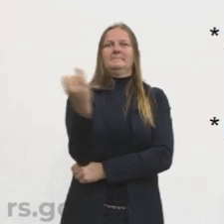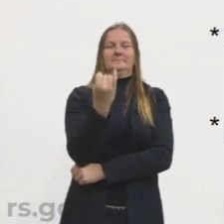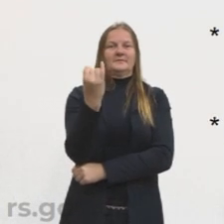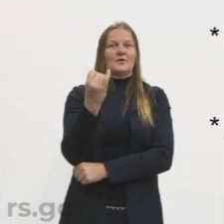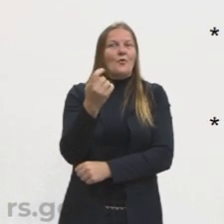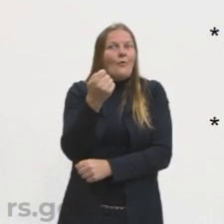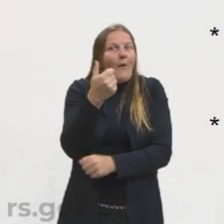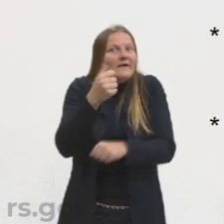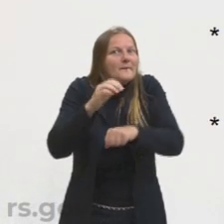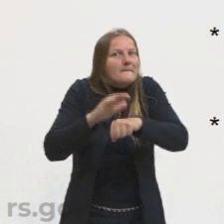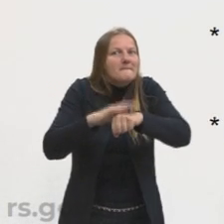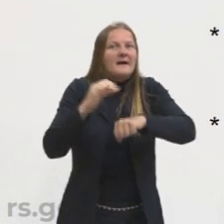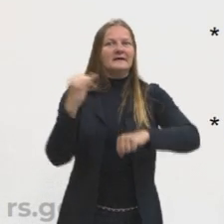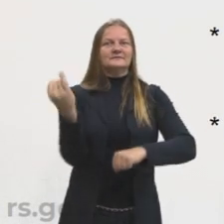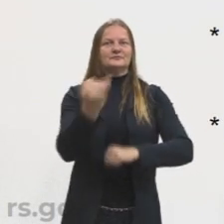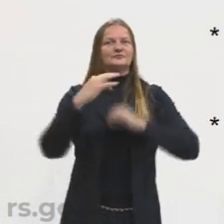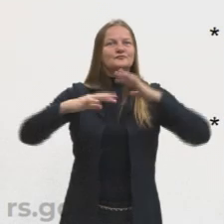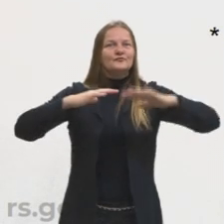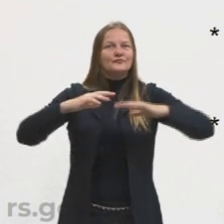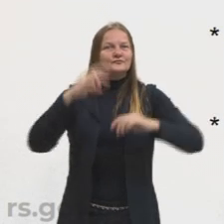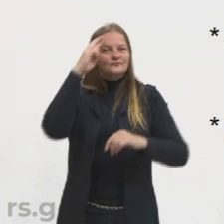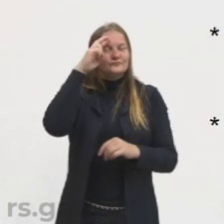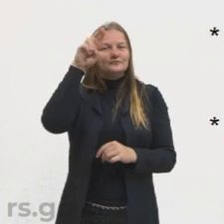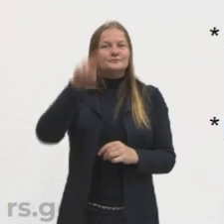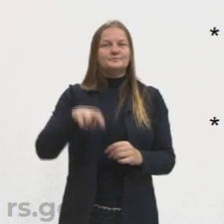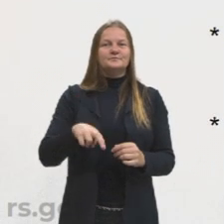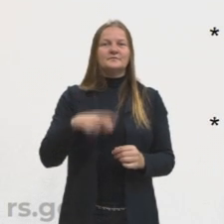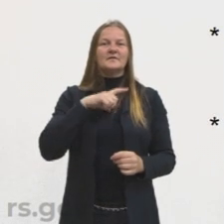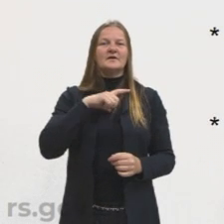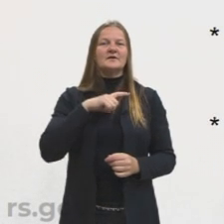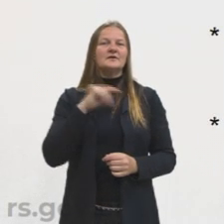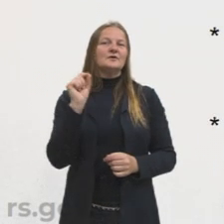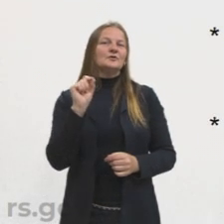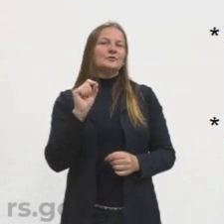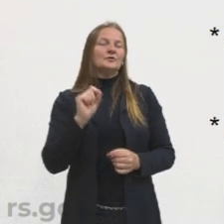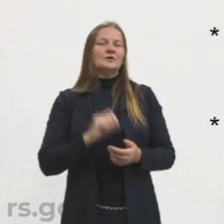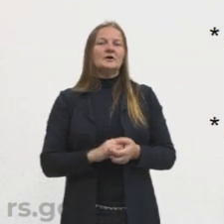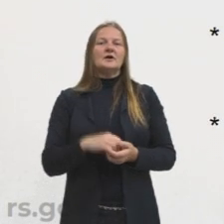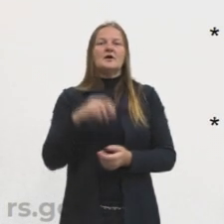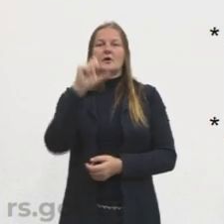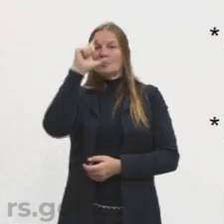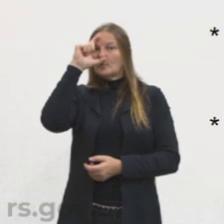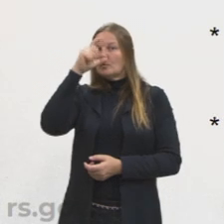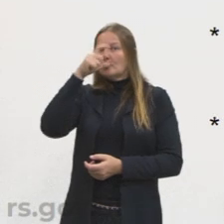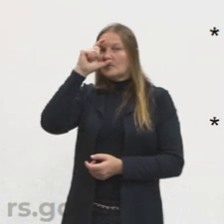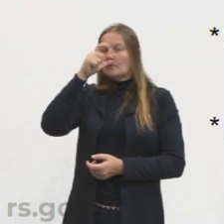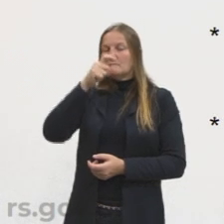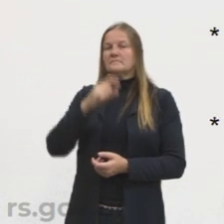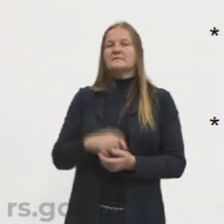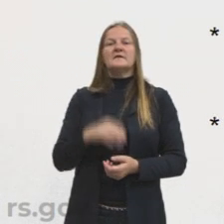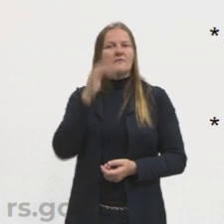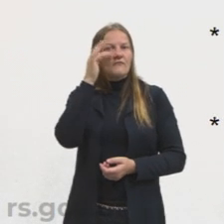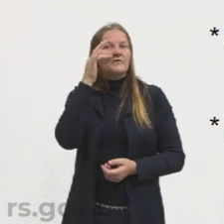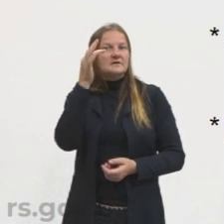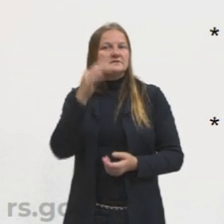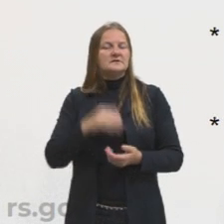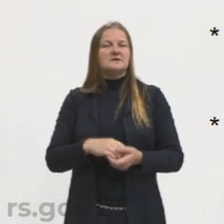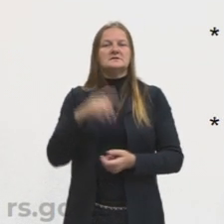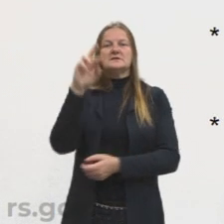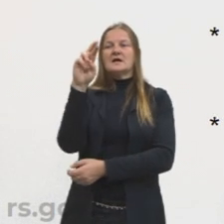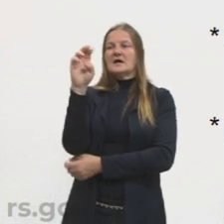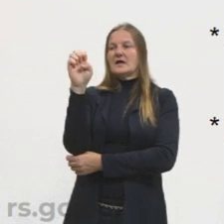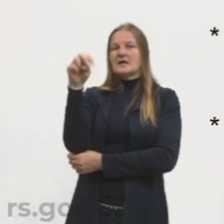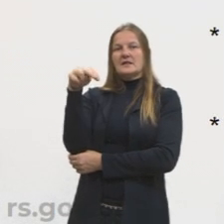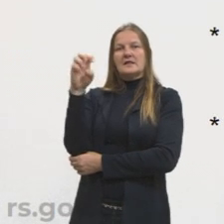mais importante, nesse movimento racionalista, vai ser o nosso amigo René Descartes, nosso amigo francês René Descartes.